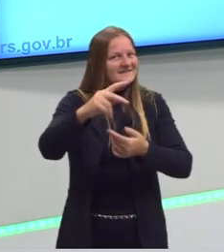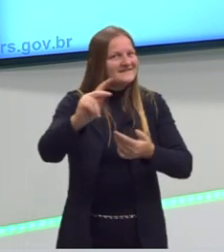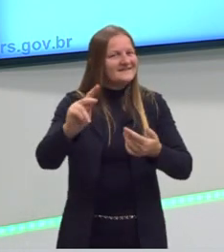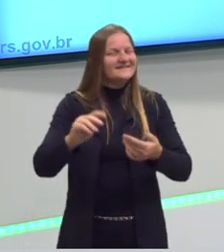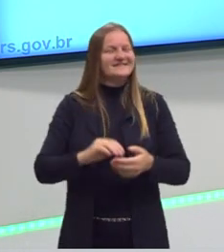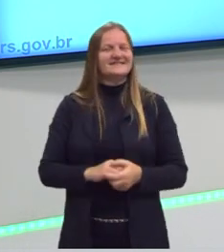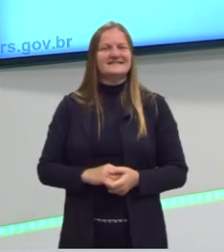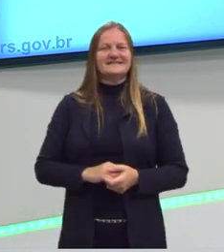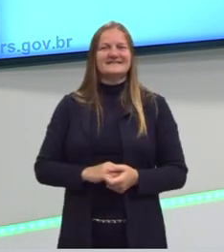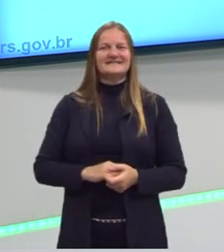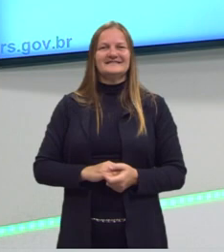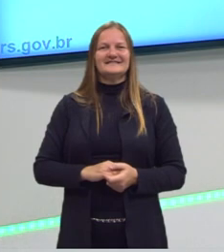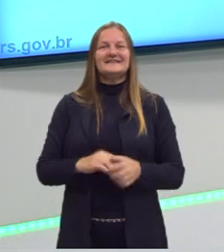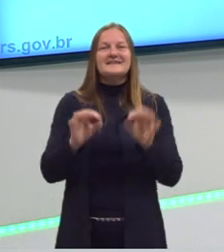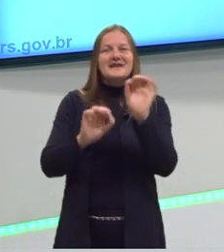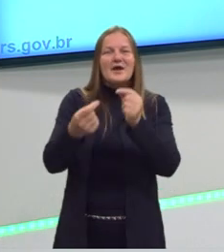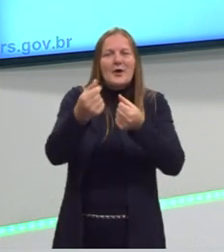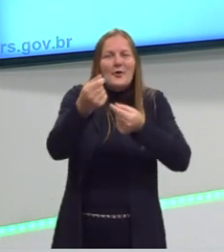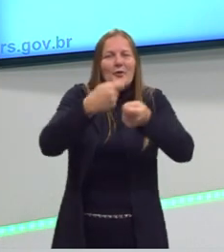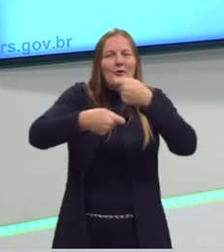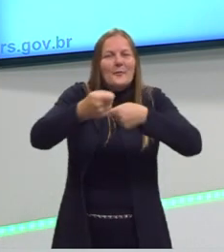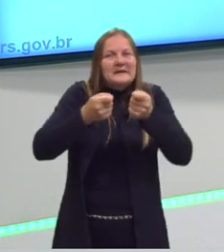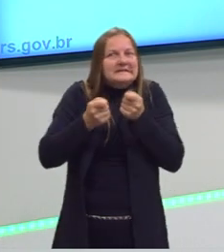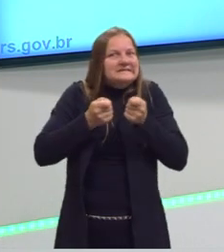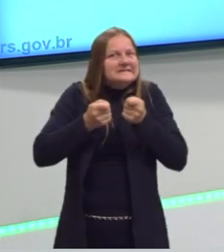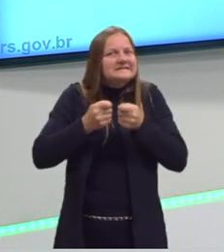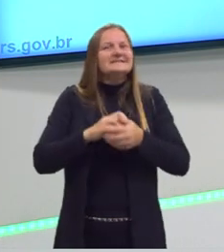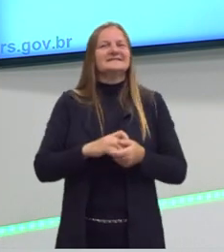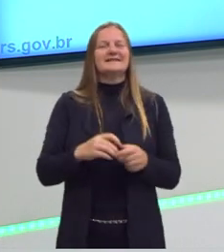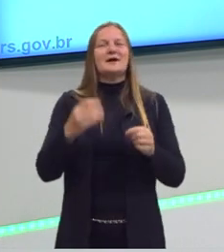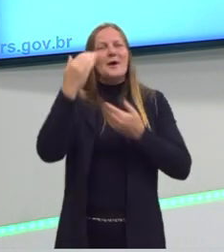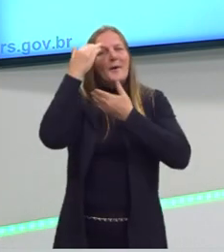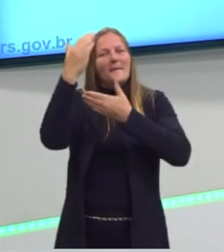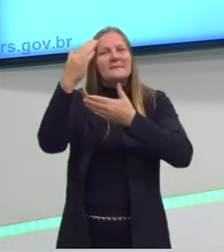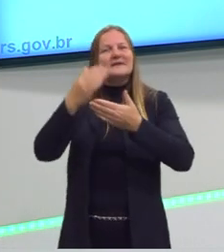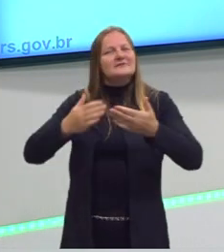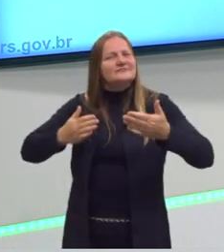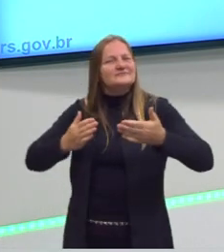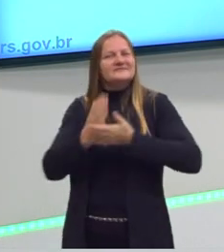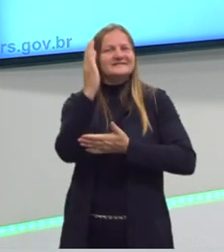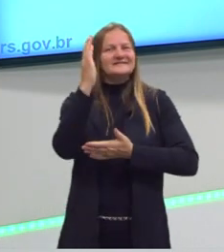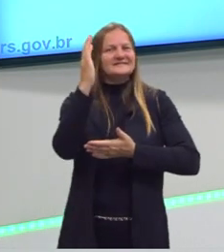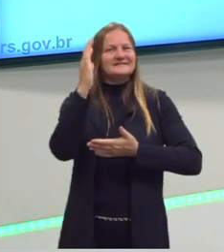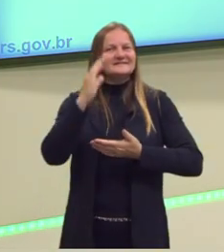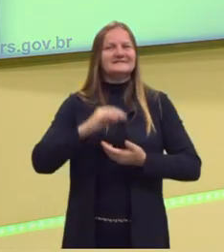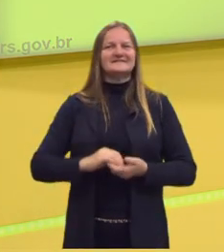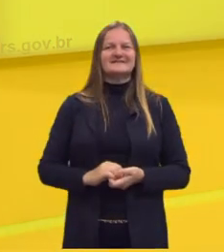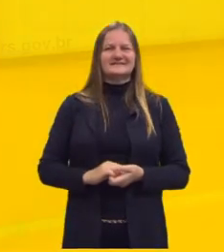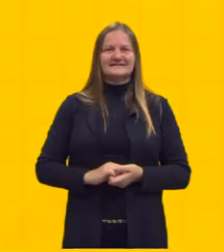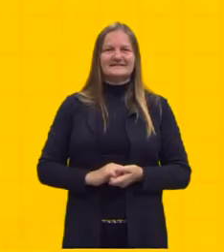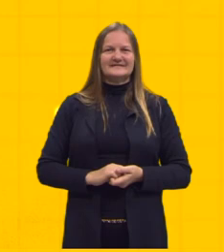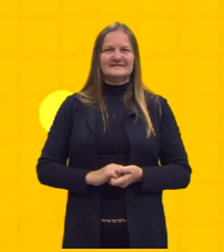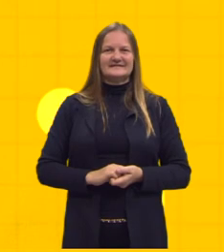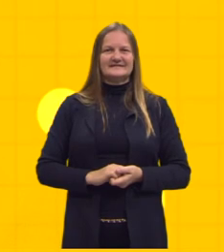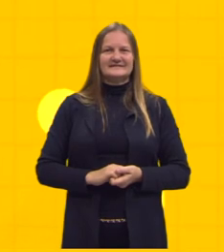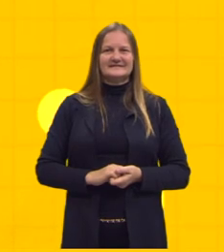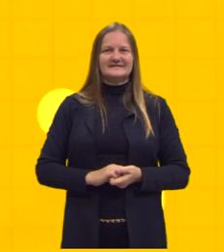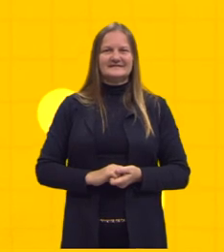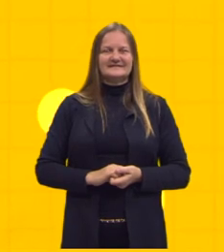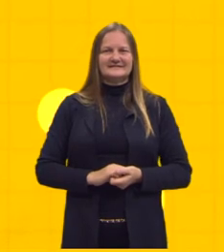na economia de vocês, e muito obrigada, partiu passar. e aí